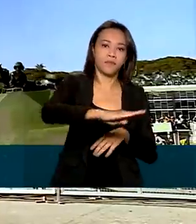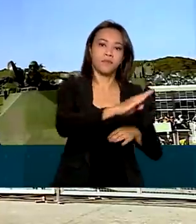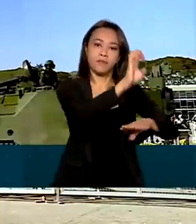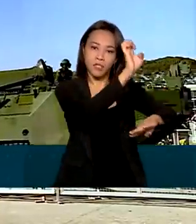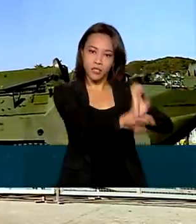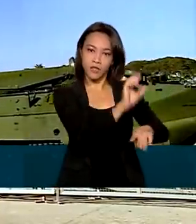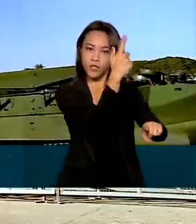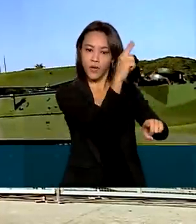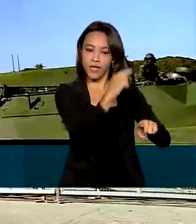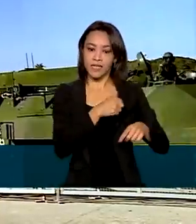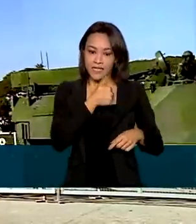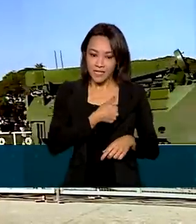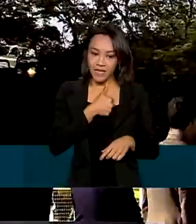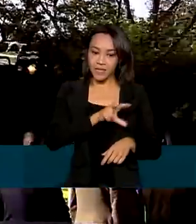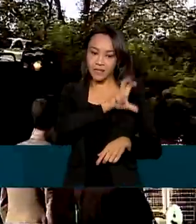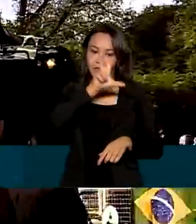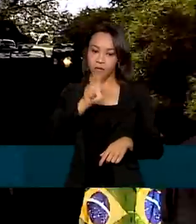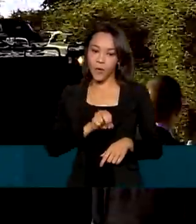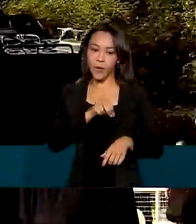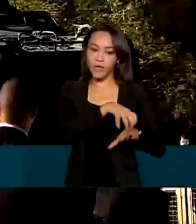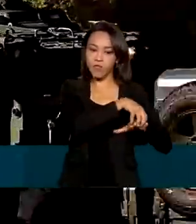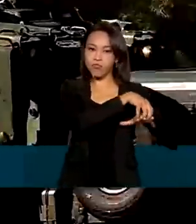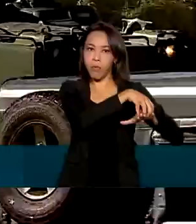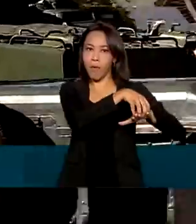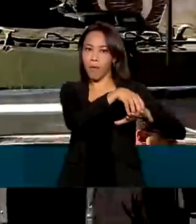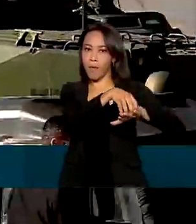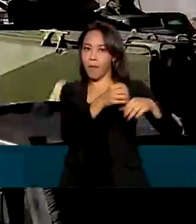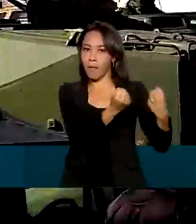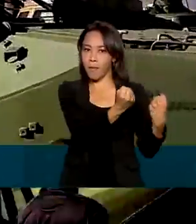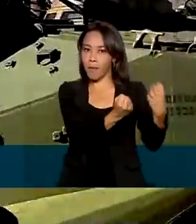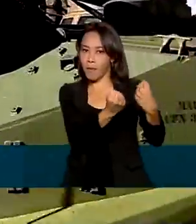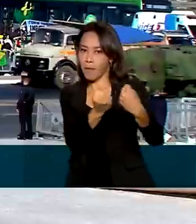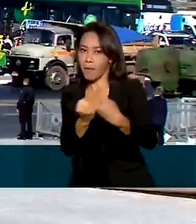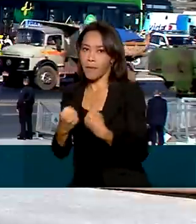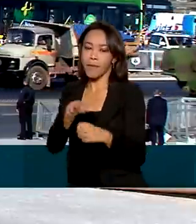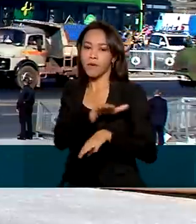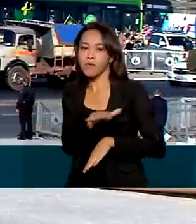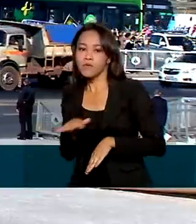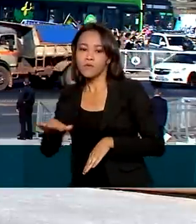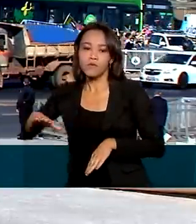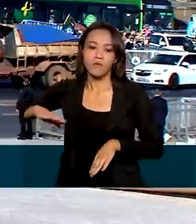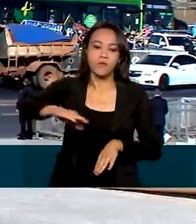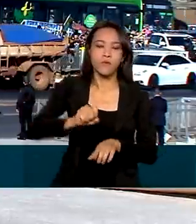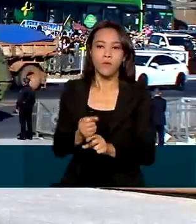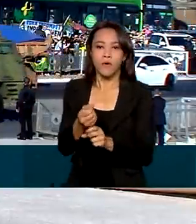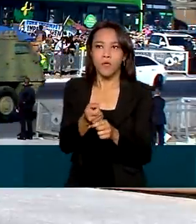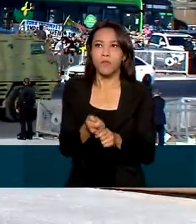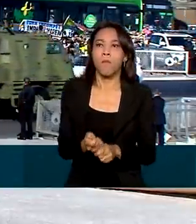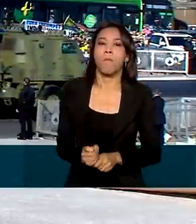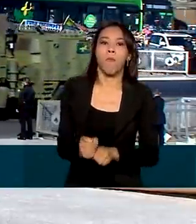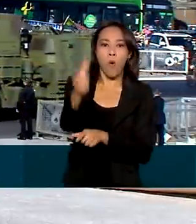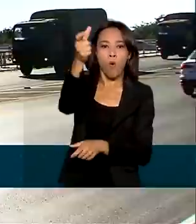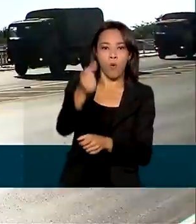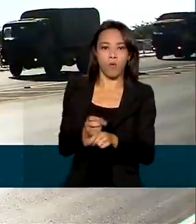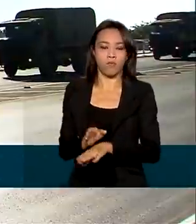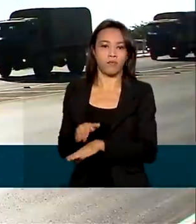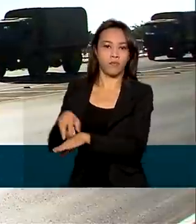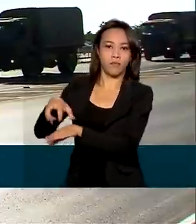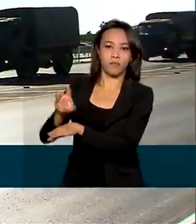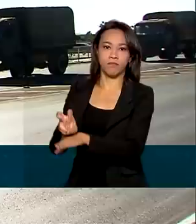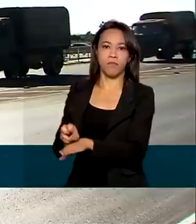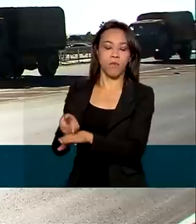150 veículos blindados, carros anfíbios, mísseis e lançadores de foguetes, além de aeronaves,